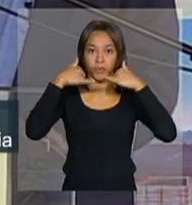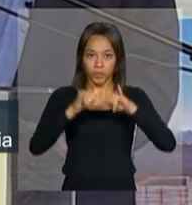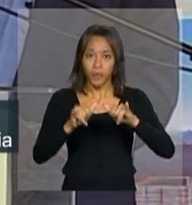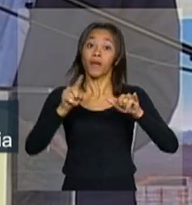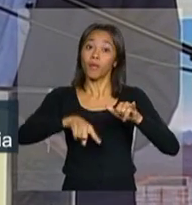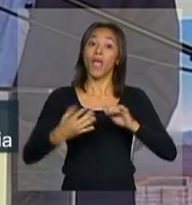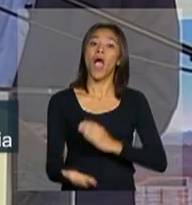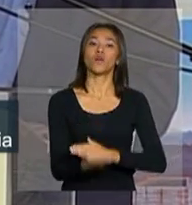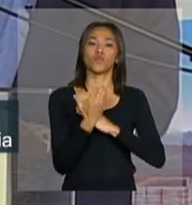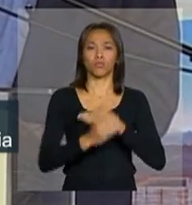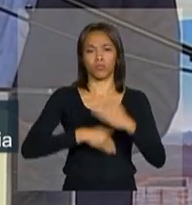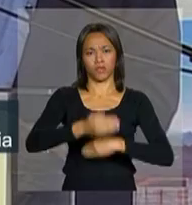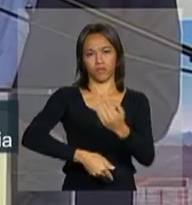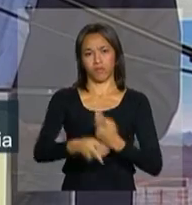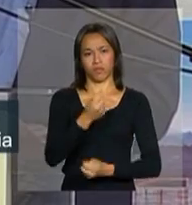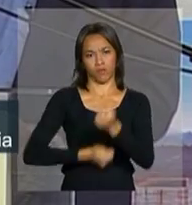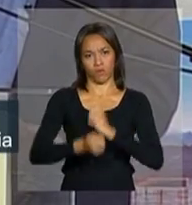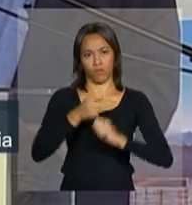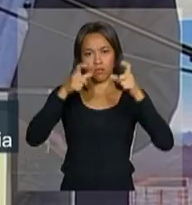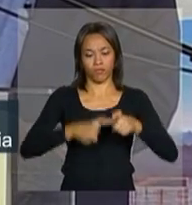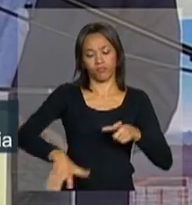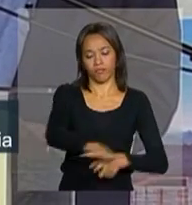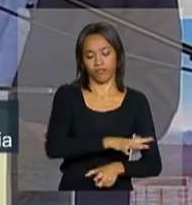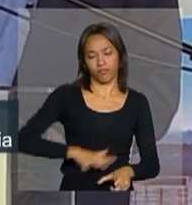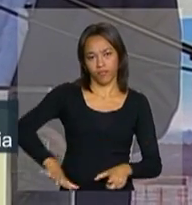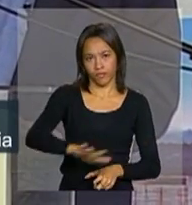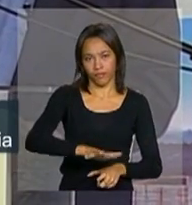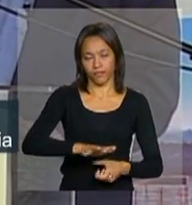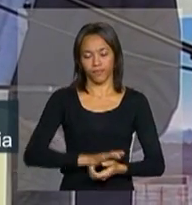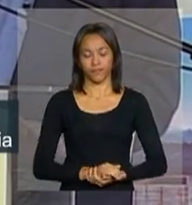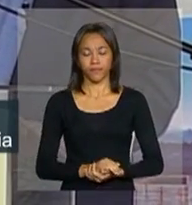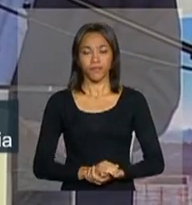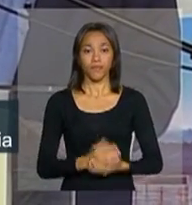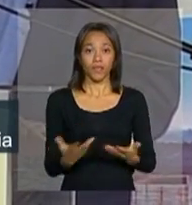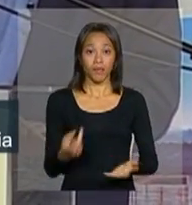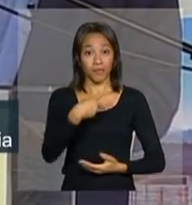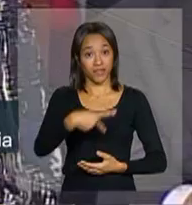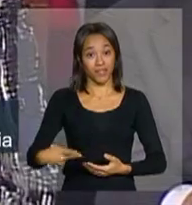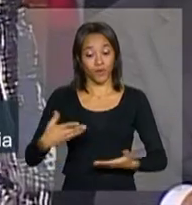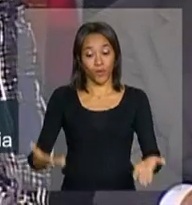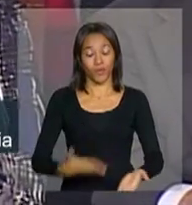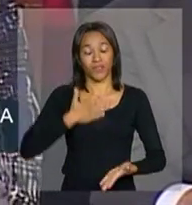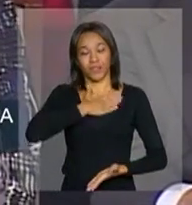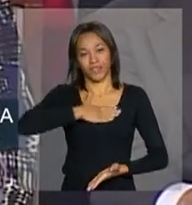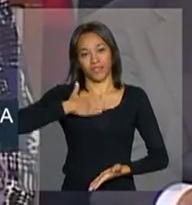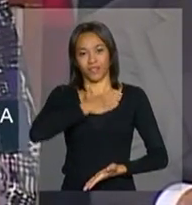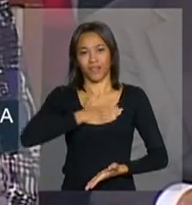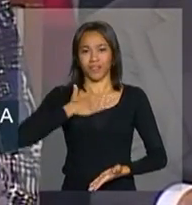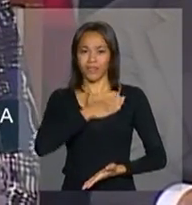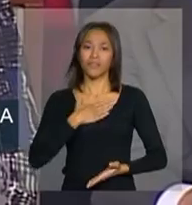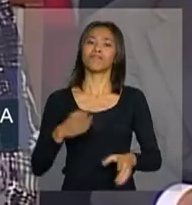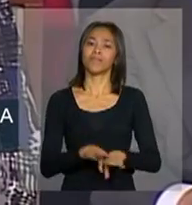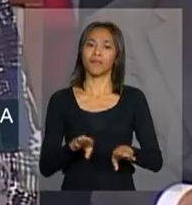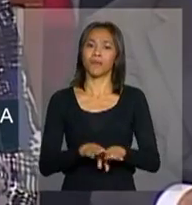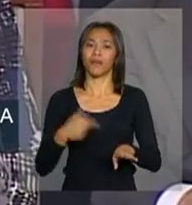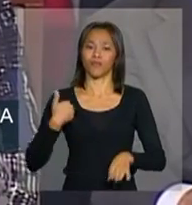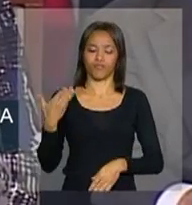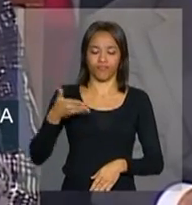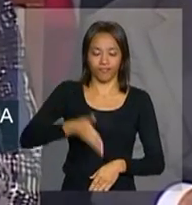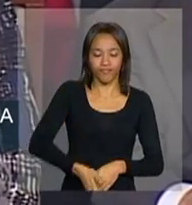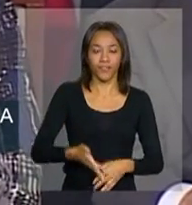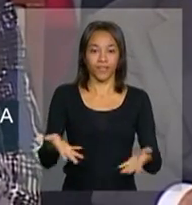econômico e social para a região. Presidente, é uma satisfação muito grande mesmo estar participando aqui